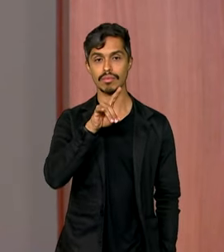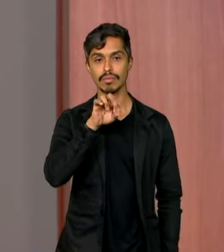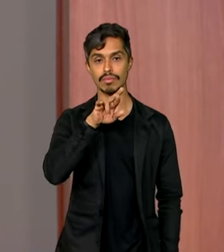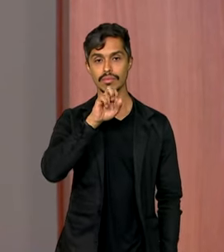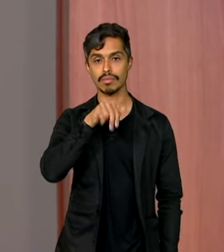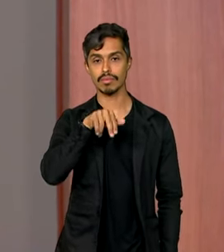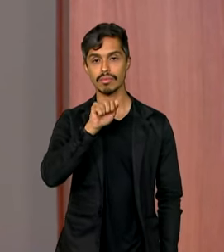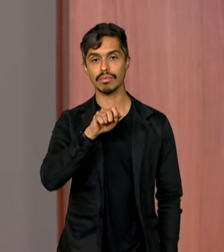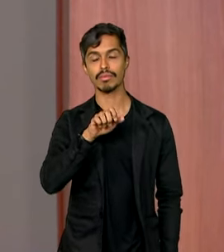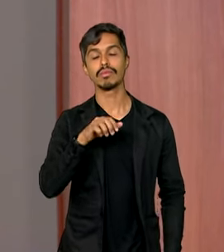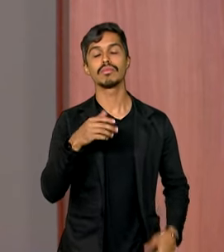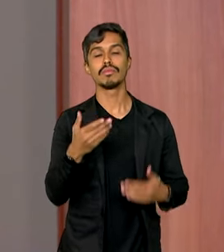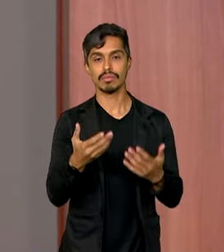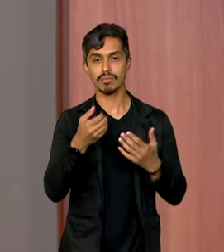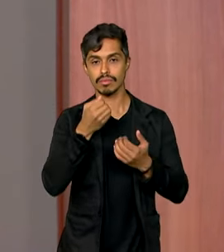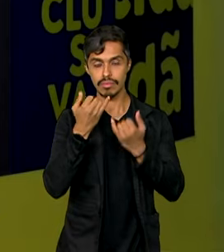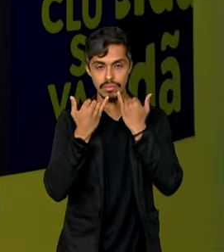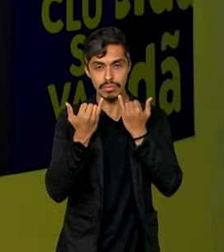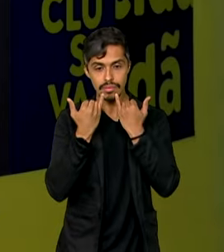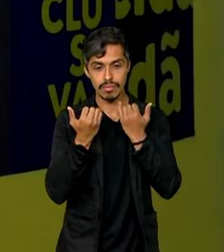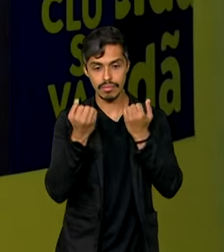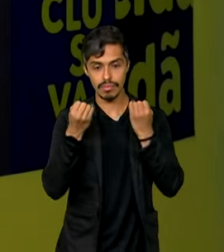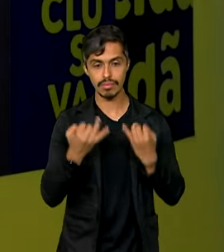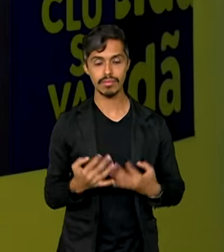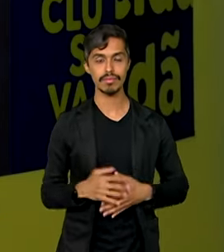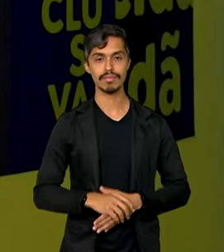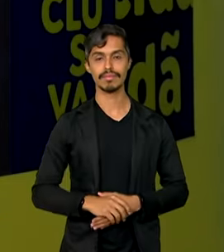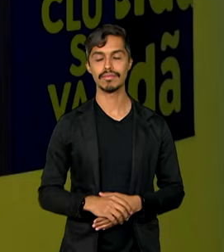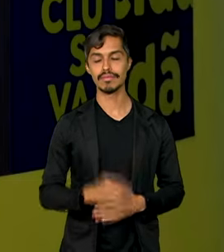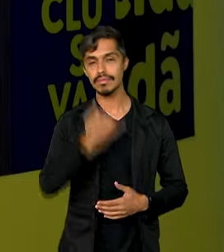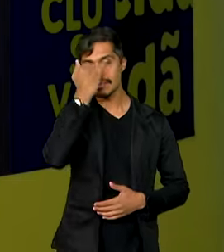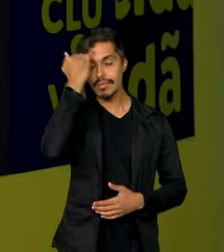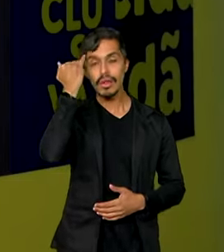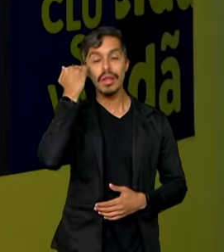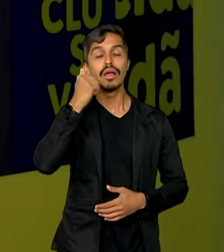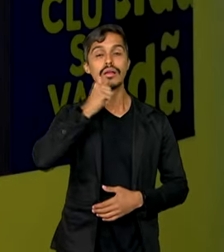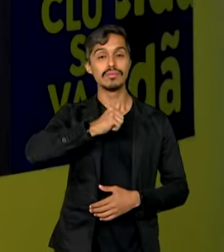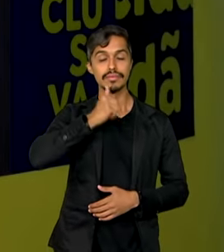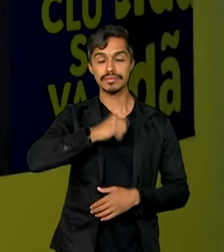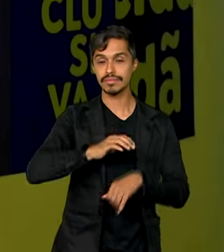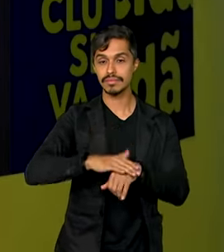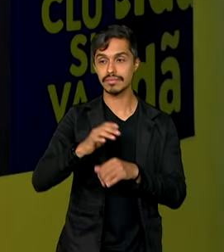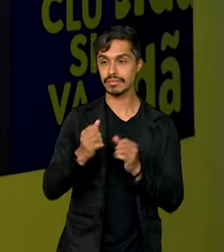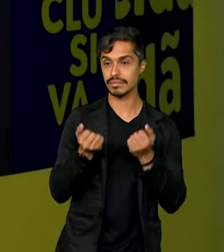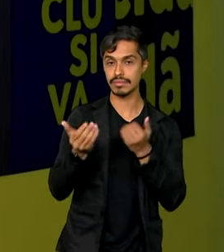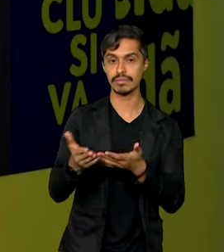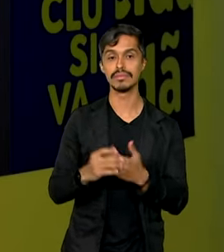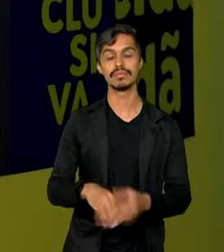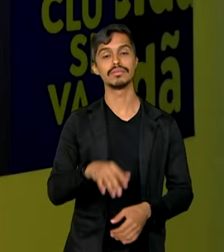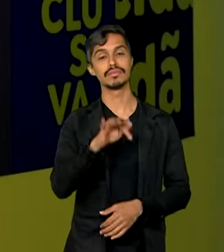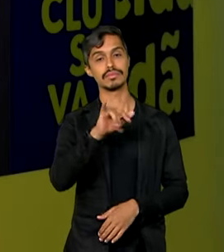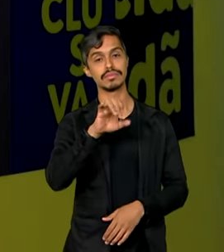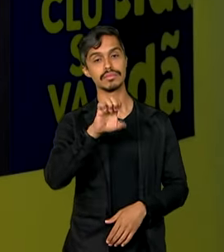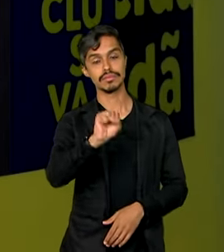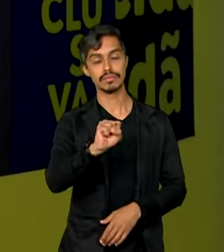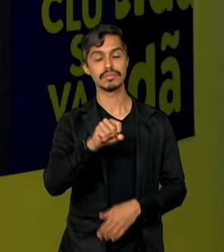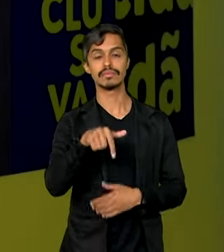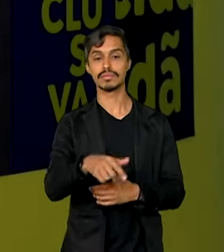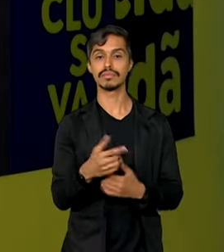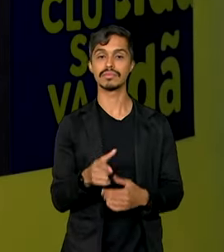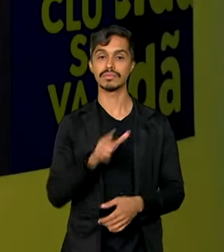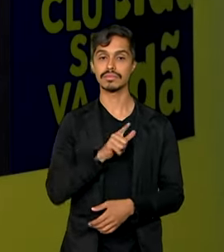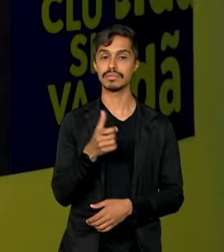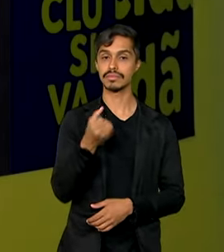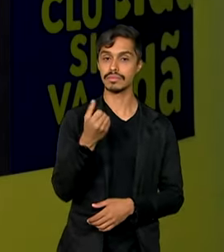Natale tem mais informações. As mulheres foram as mais contempladas com o FIES em 2023, respondendo por